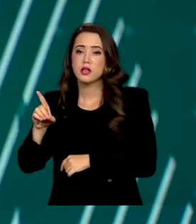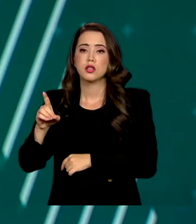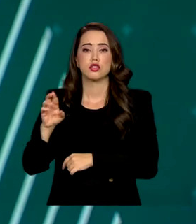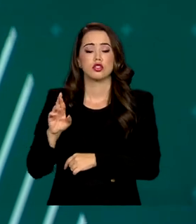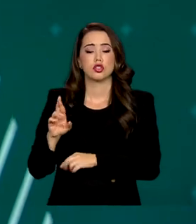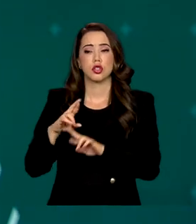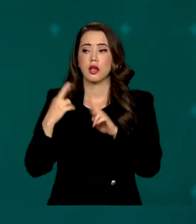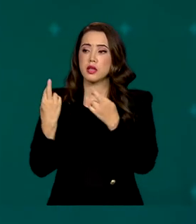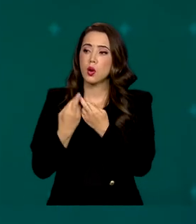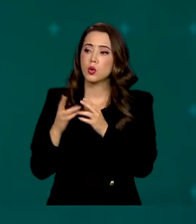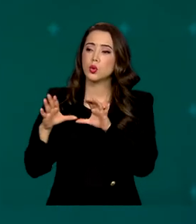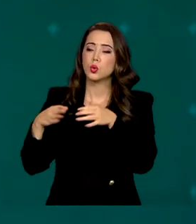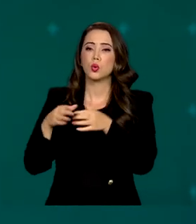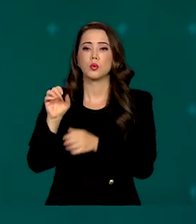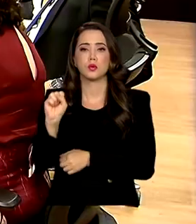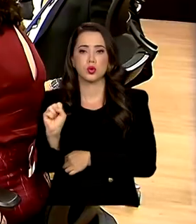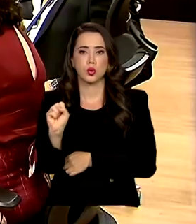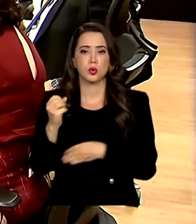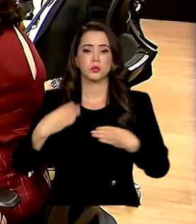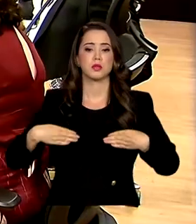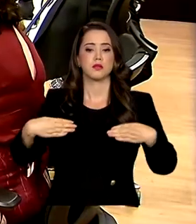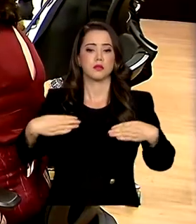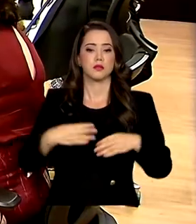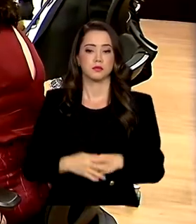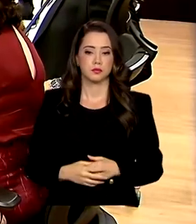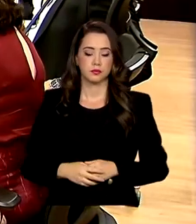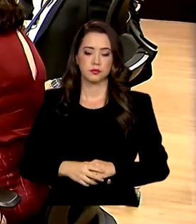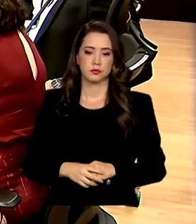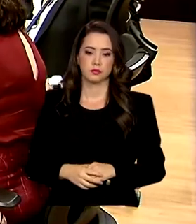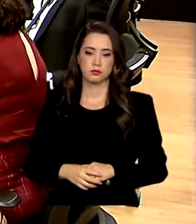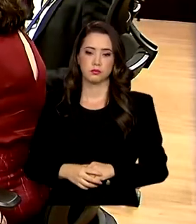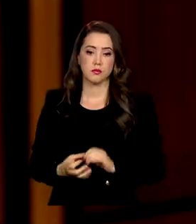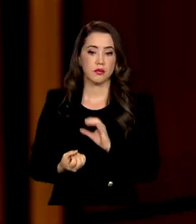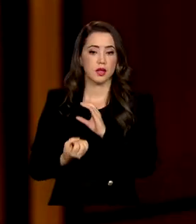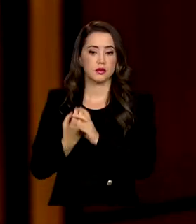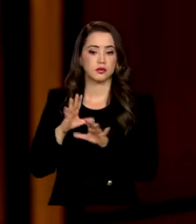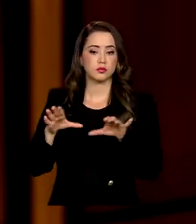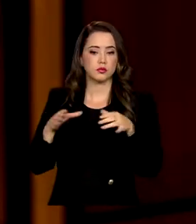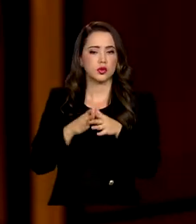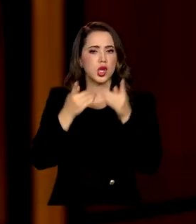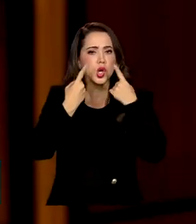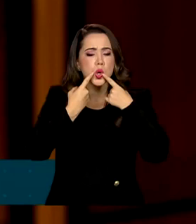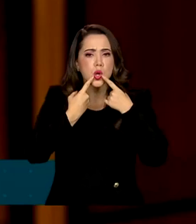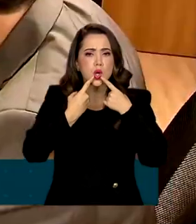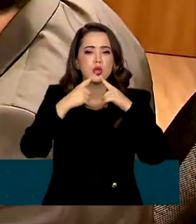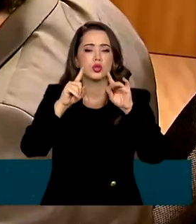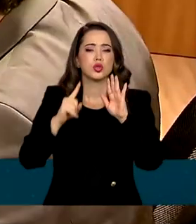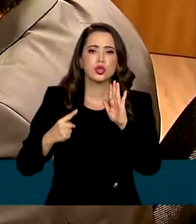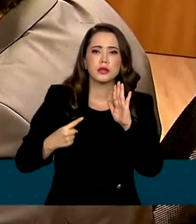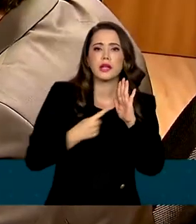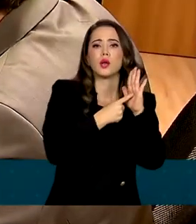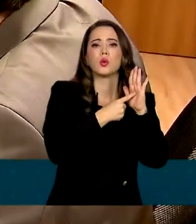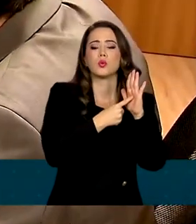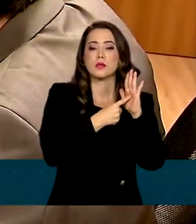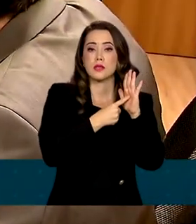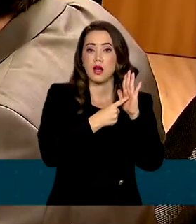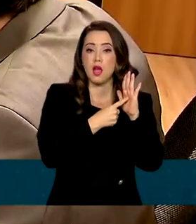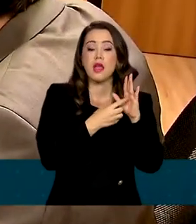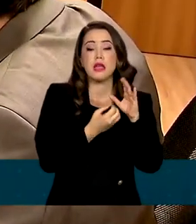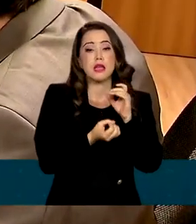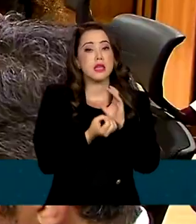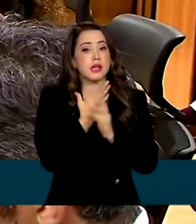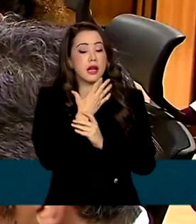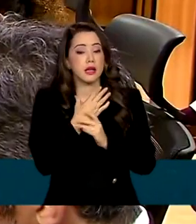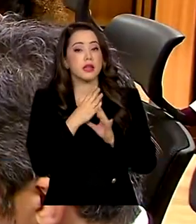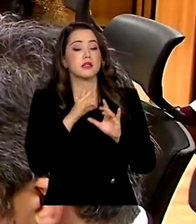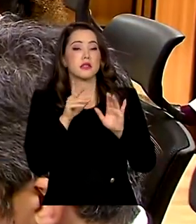representantes de oito ministérios. A criação de um canal de denúncias e o desenvolvimento de um protocolo para que escolas públicas